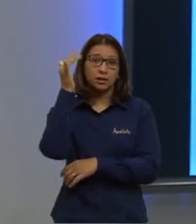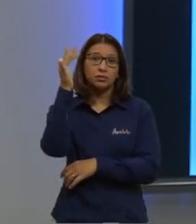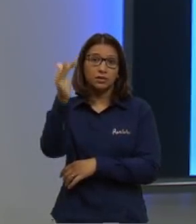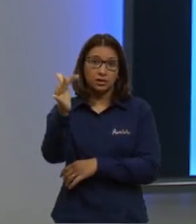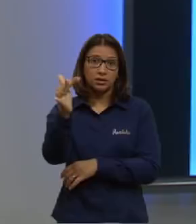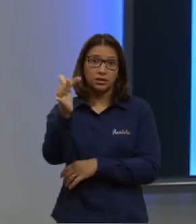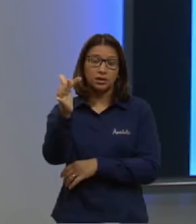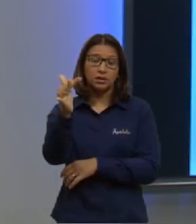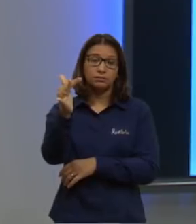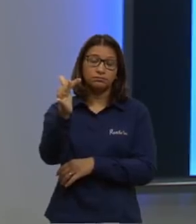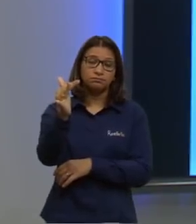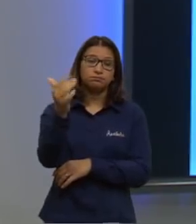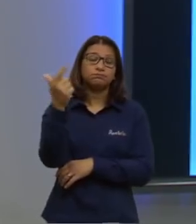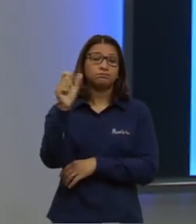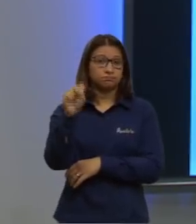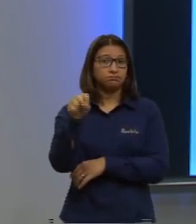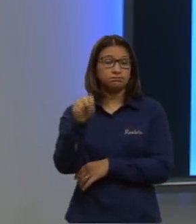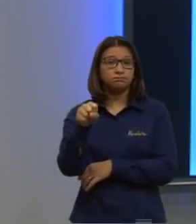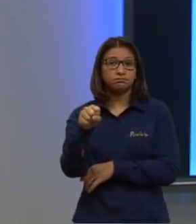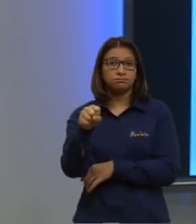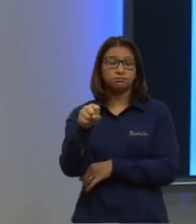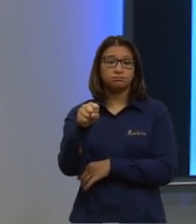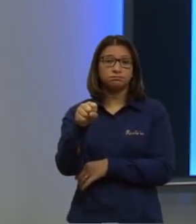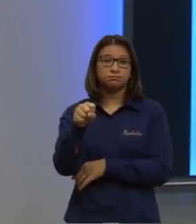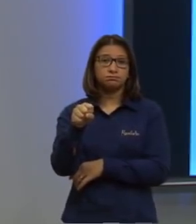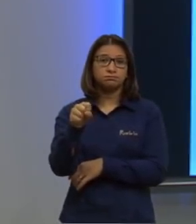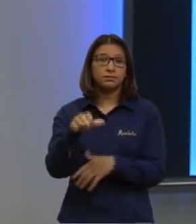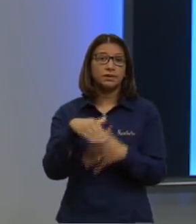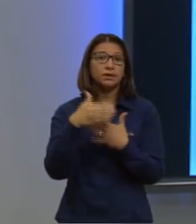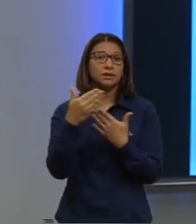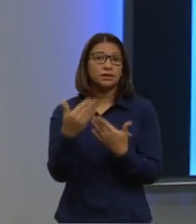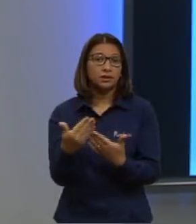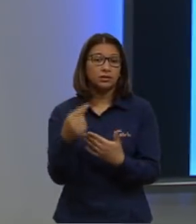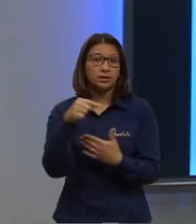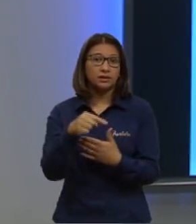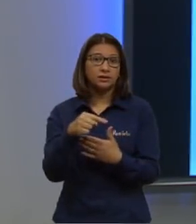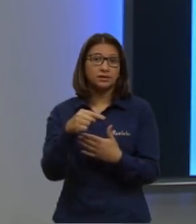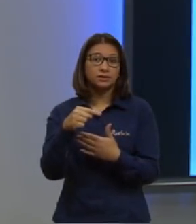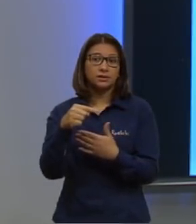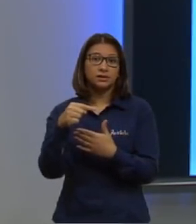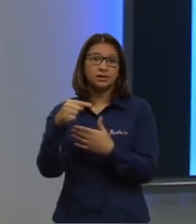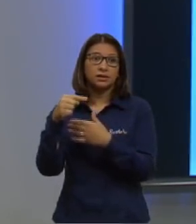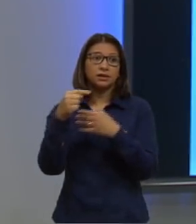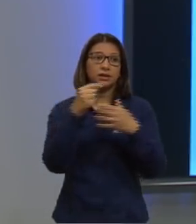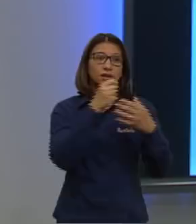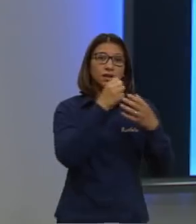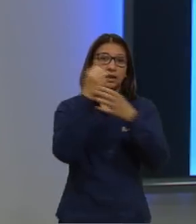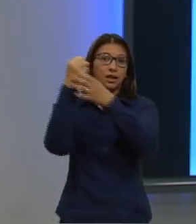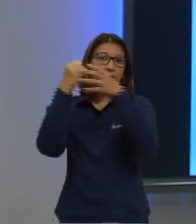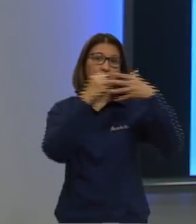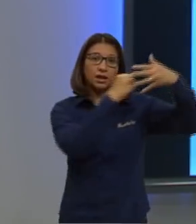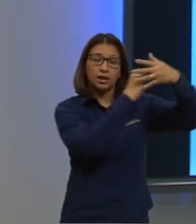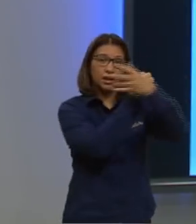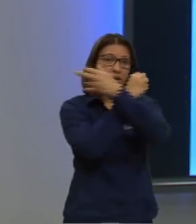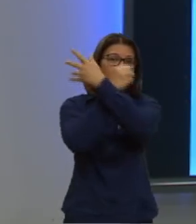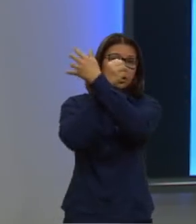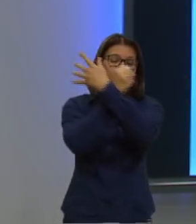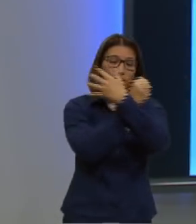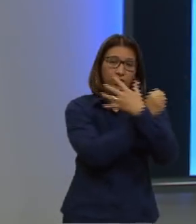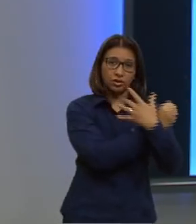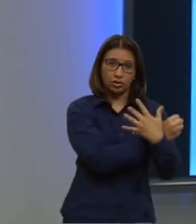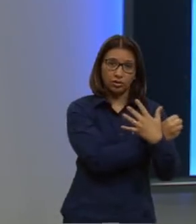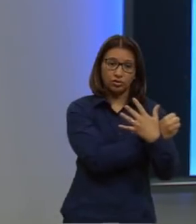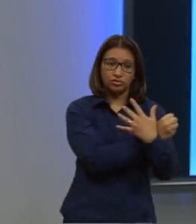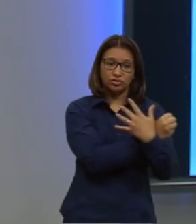ressaltando, né? De que então, este asteroide teria reduzido a penetração de luz solar e